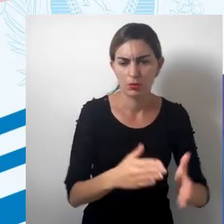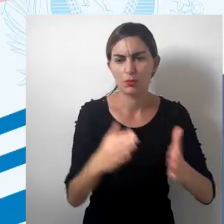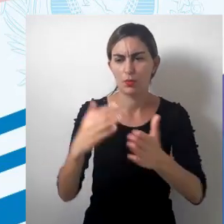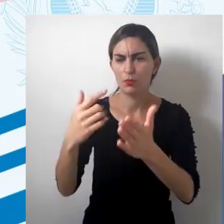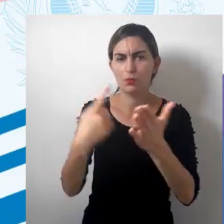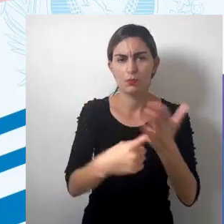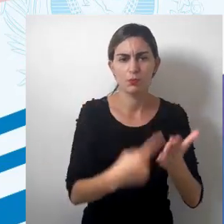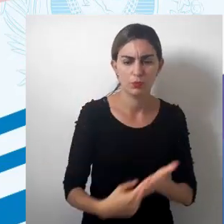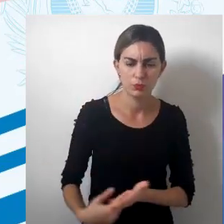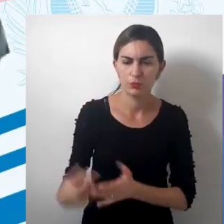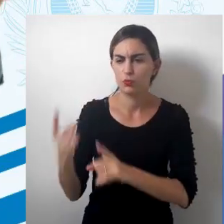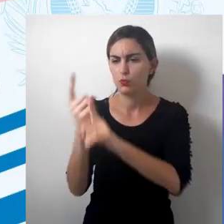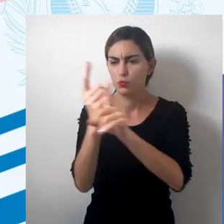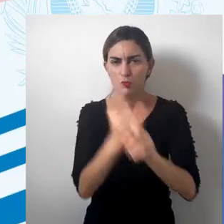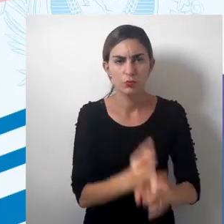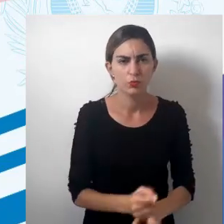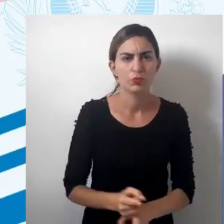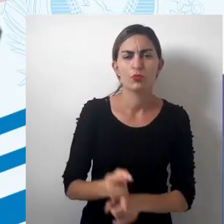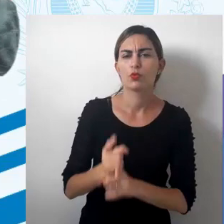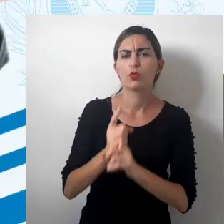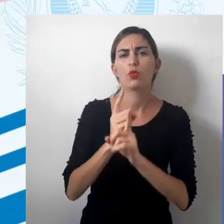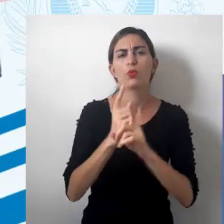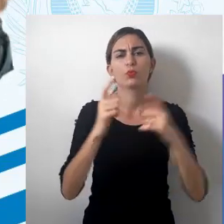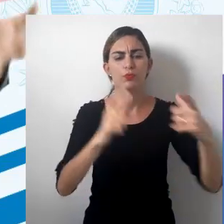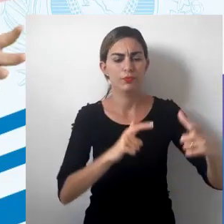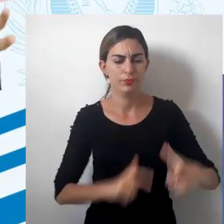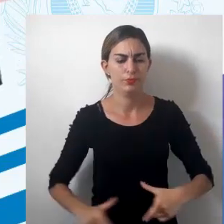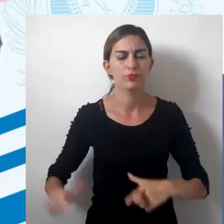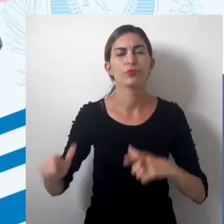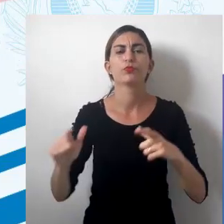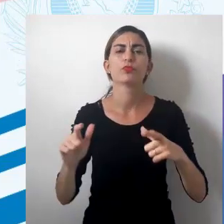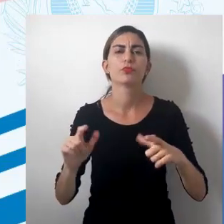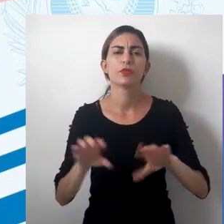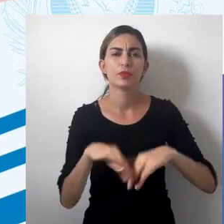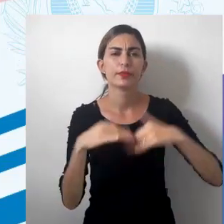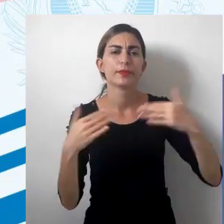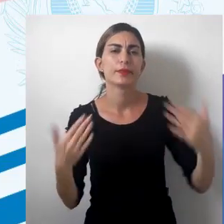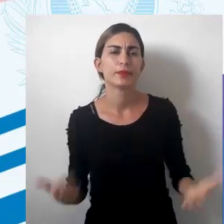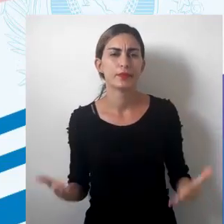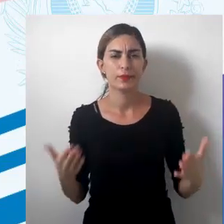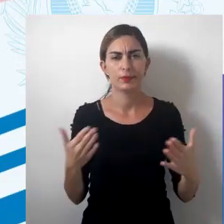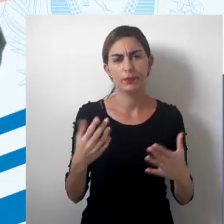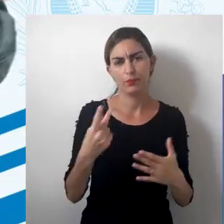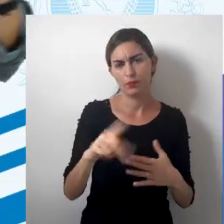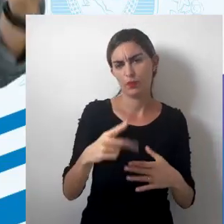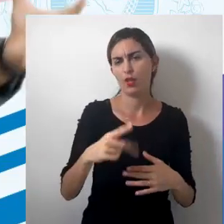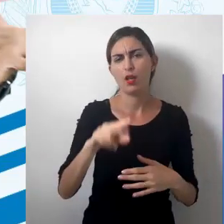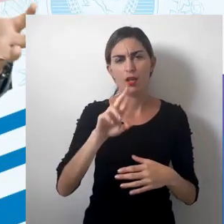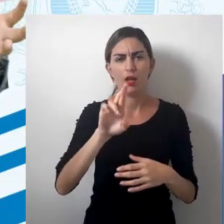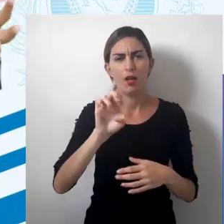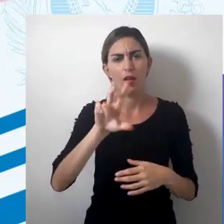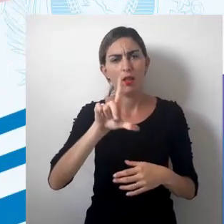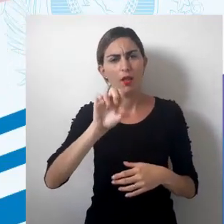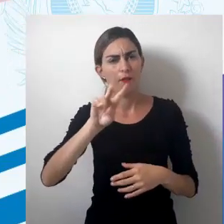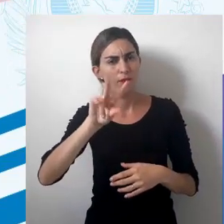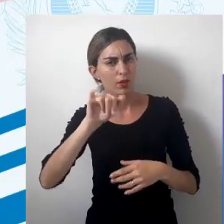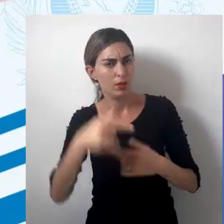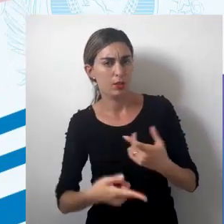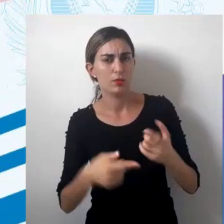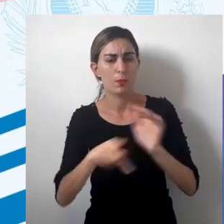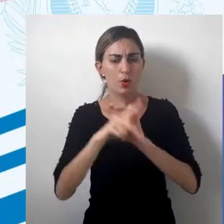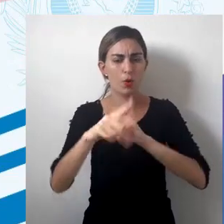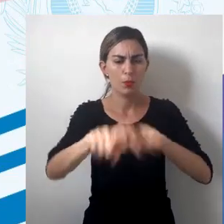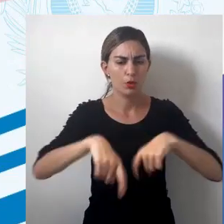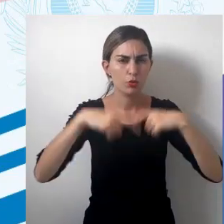necessidade de se observar e se encontrar espaços que são relevantes para a